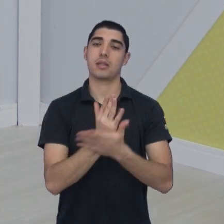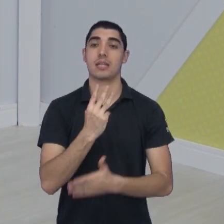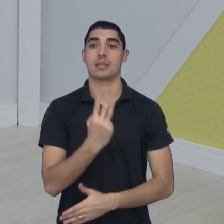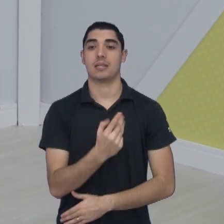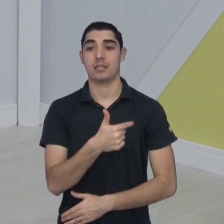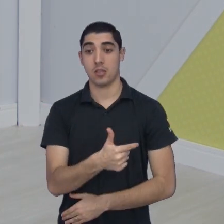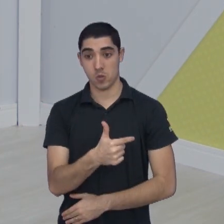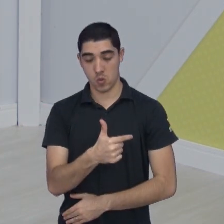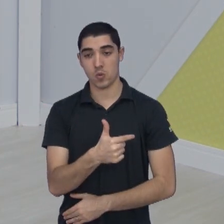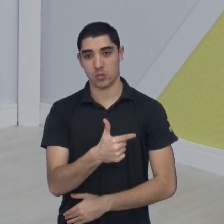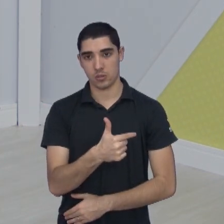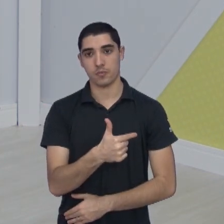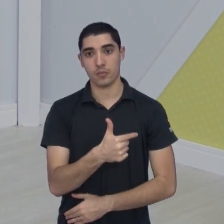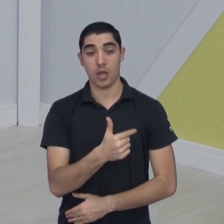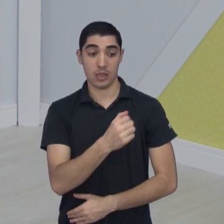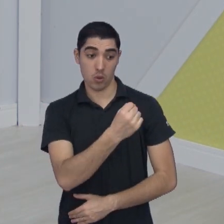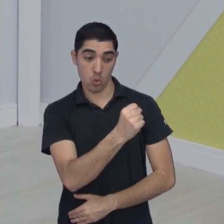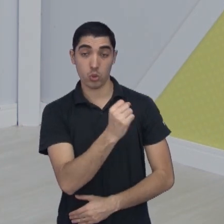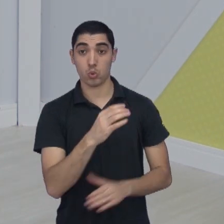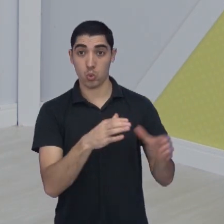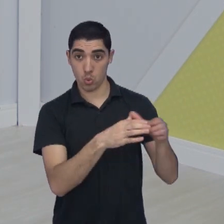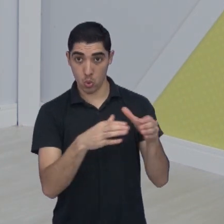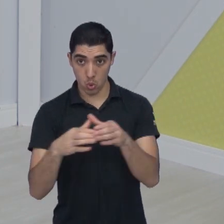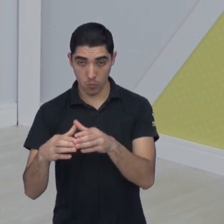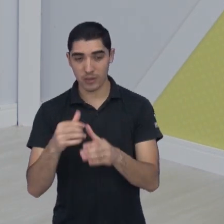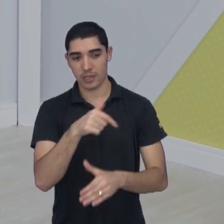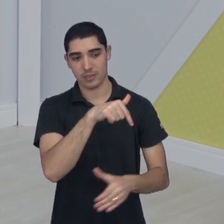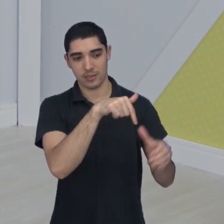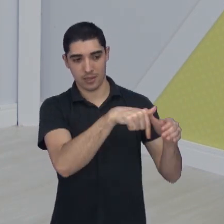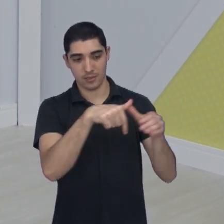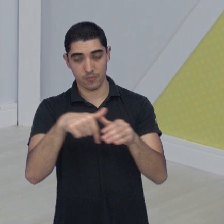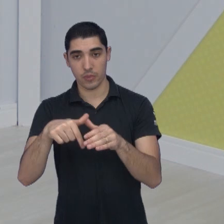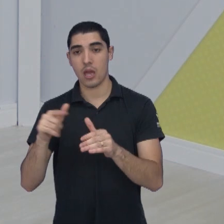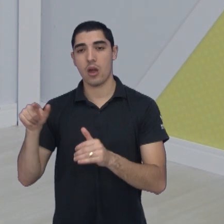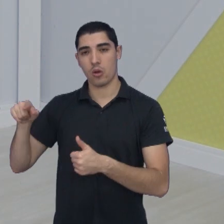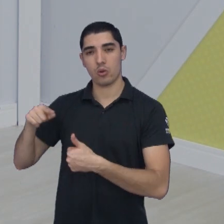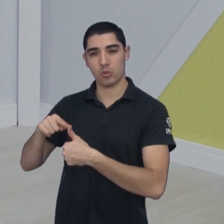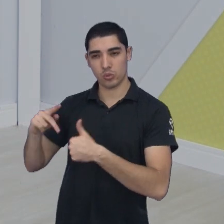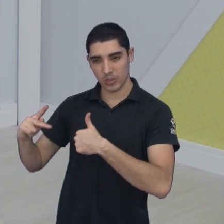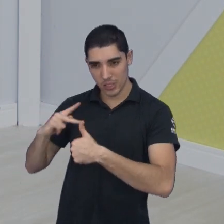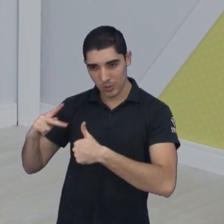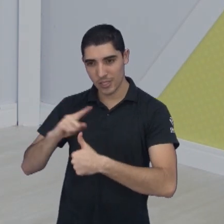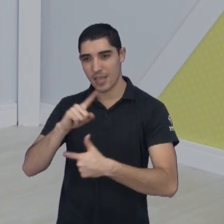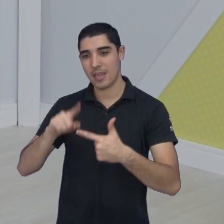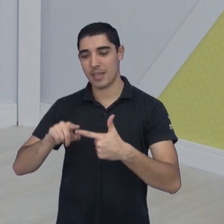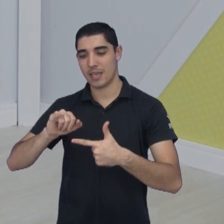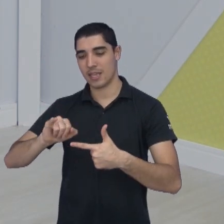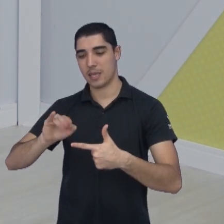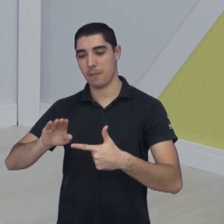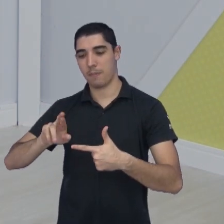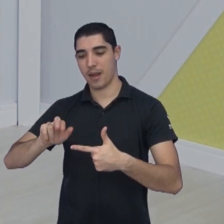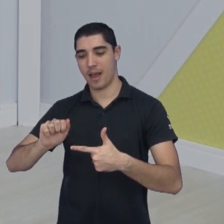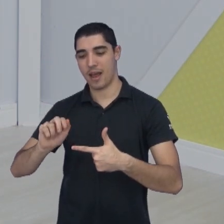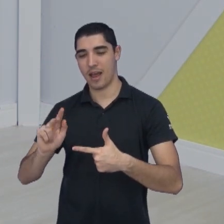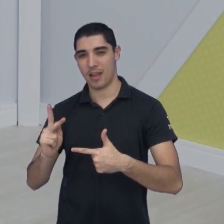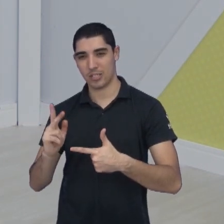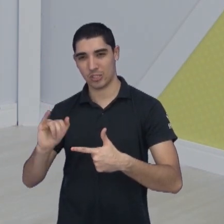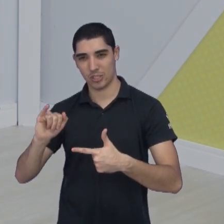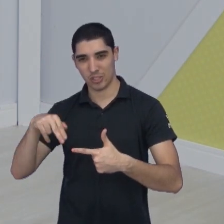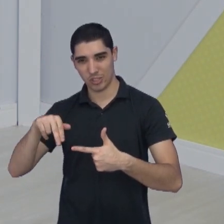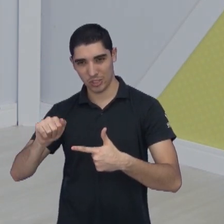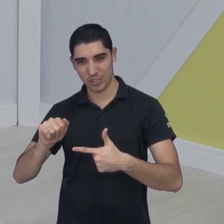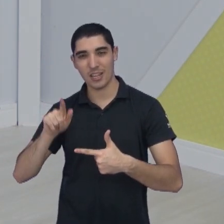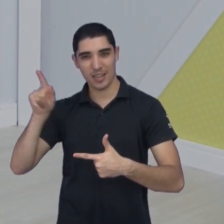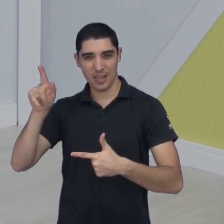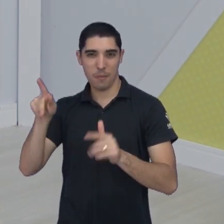com quatro times cada. O São José está no grupo 17, ao lado do Ibraxina, que é o clube empresa da região da